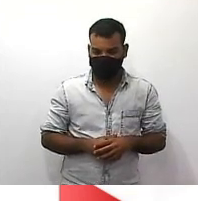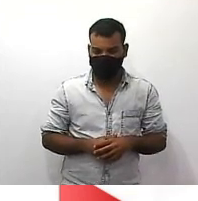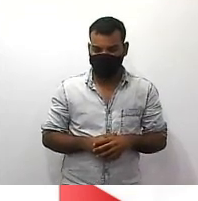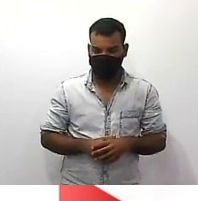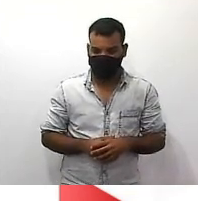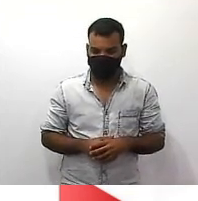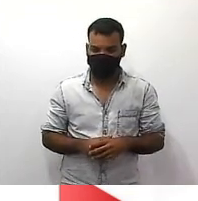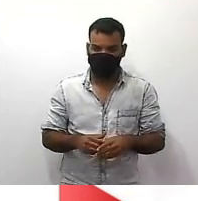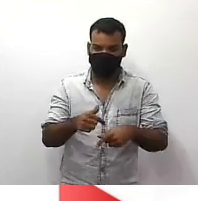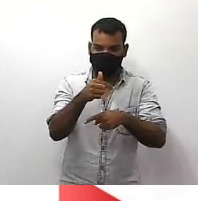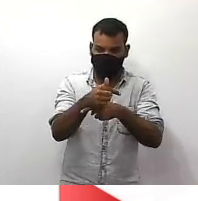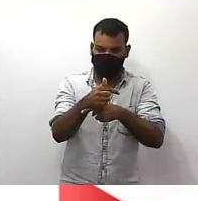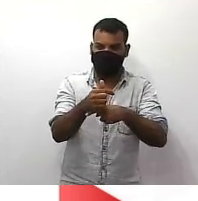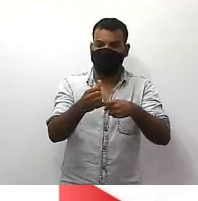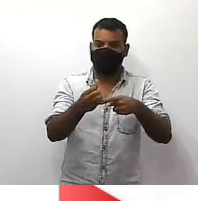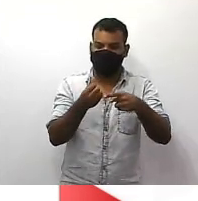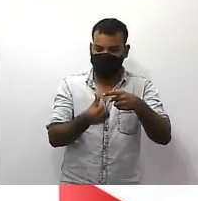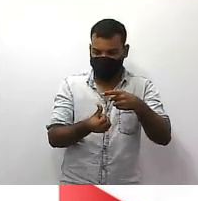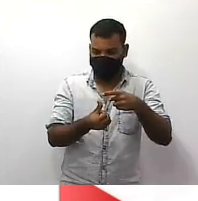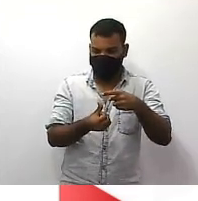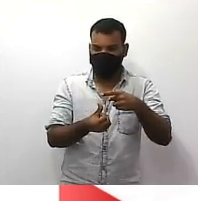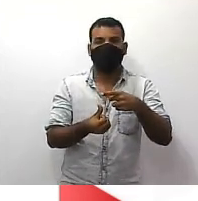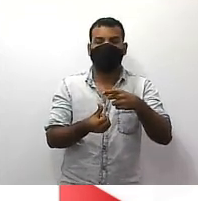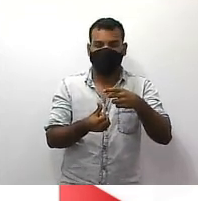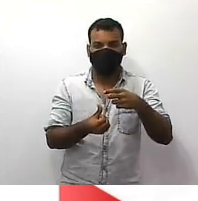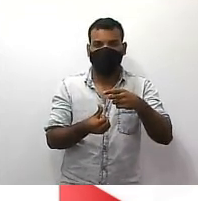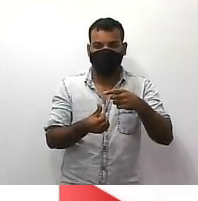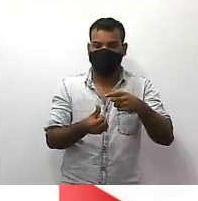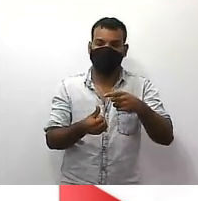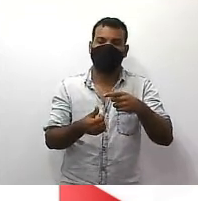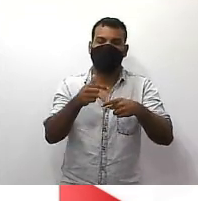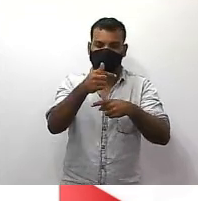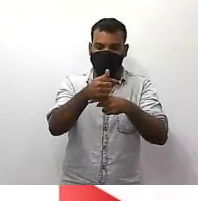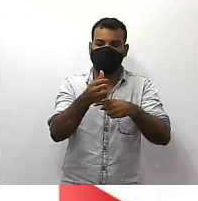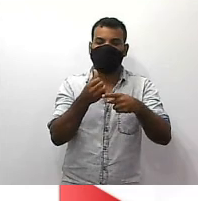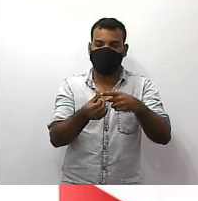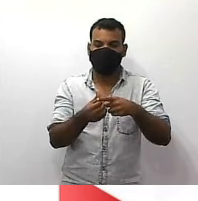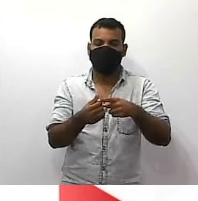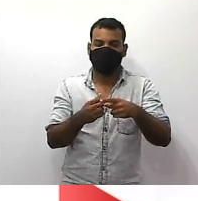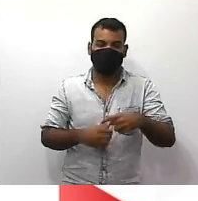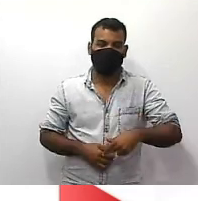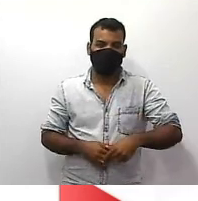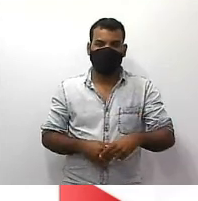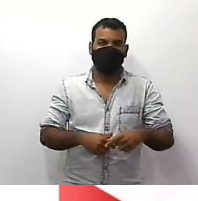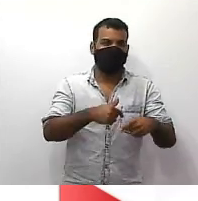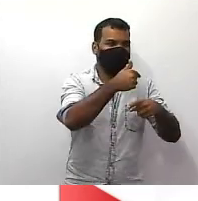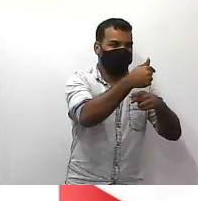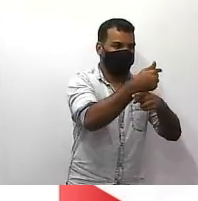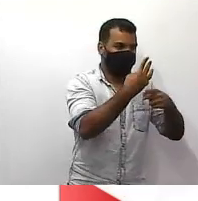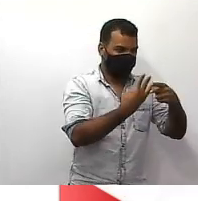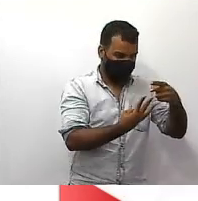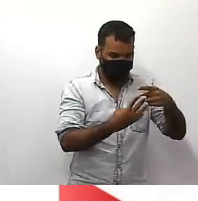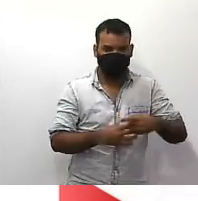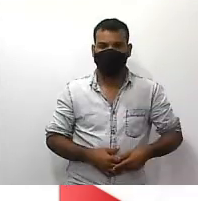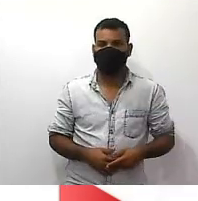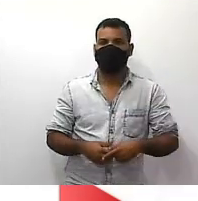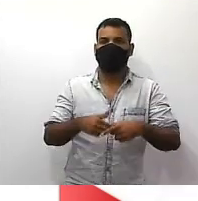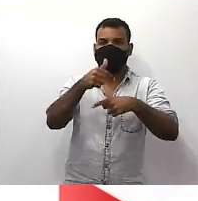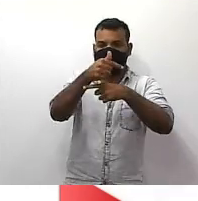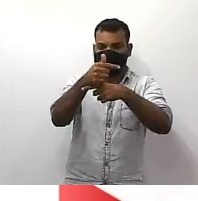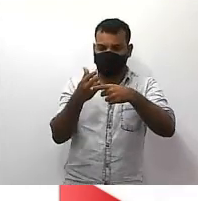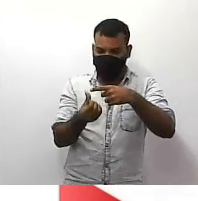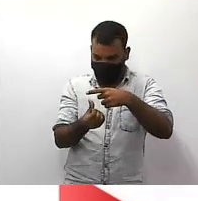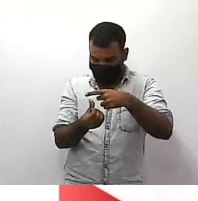sextos tá aí a fração que você queria quando eu somar 7 quartos mais 7